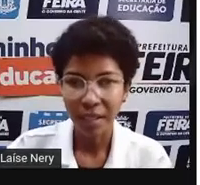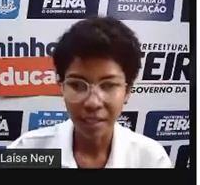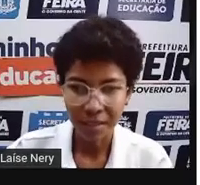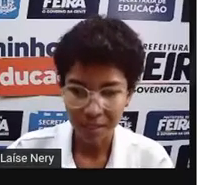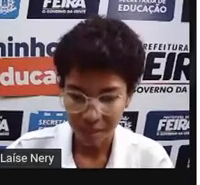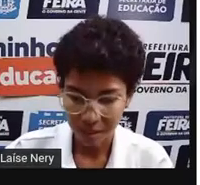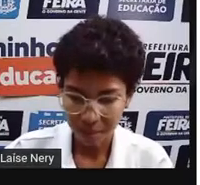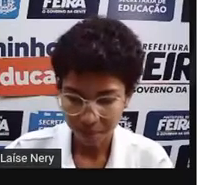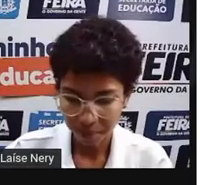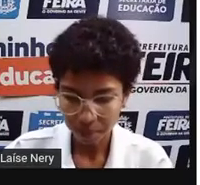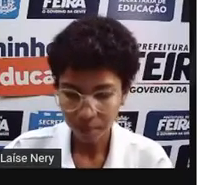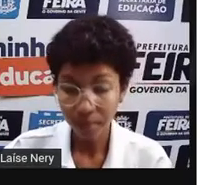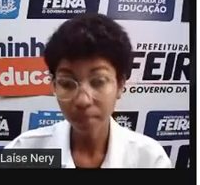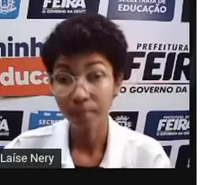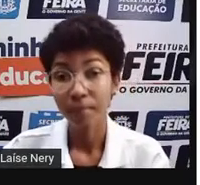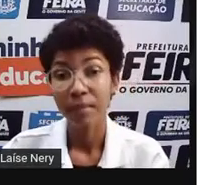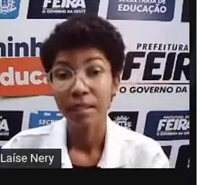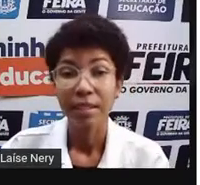aula de ciências.